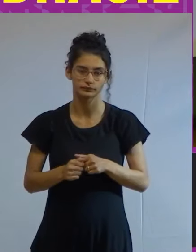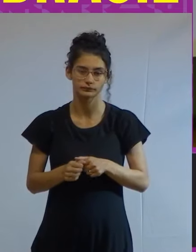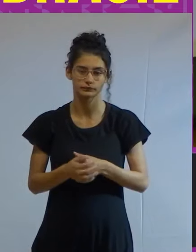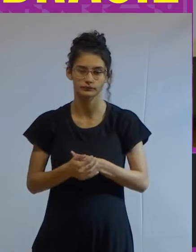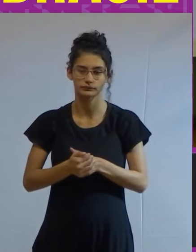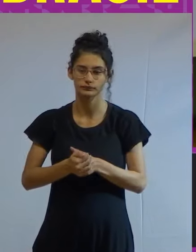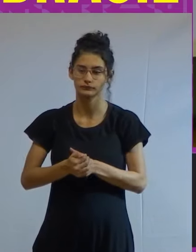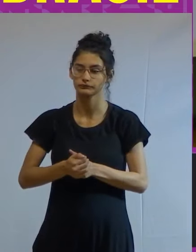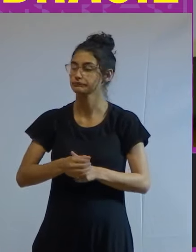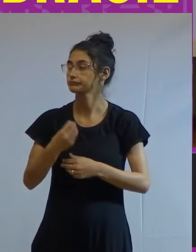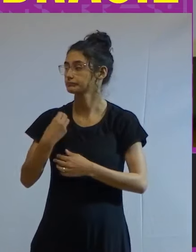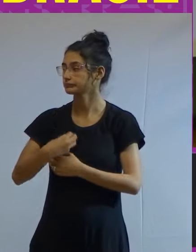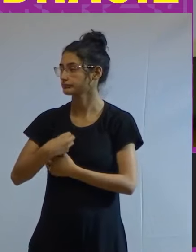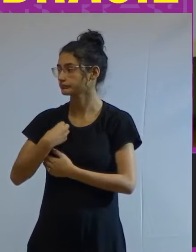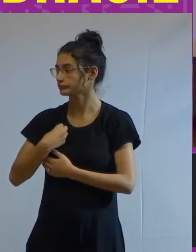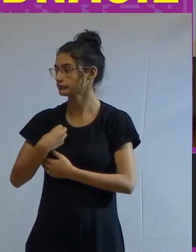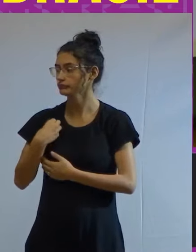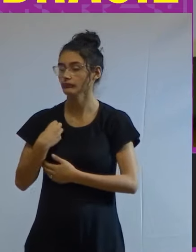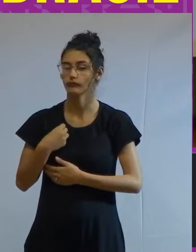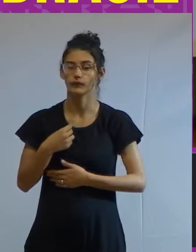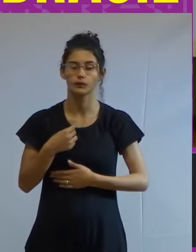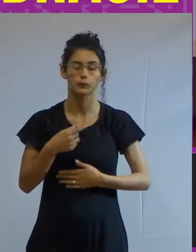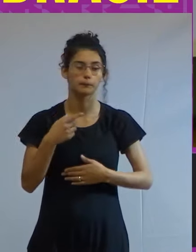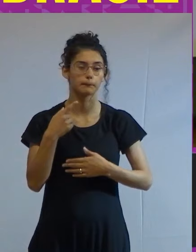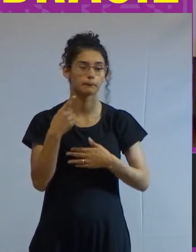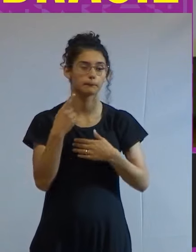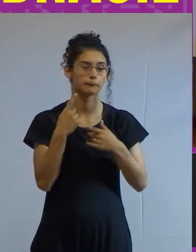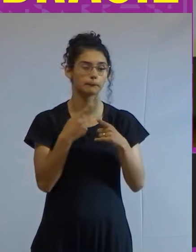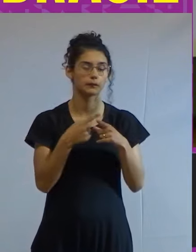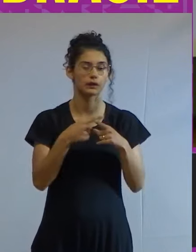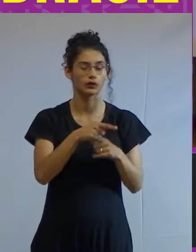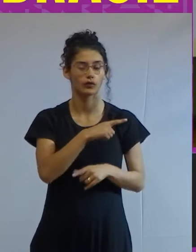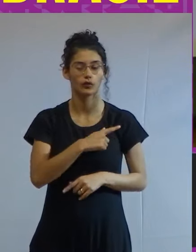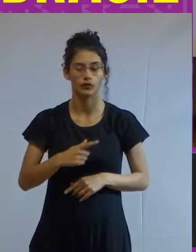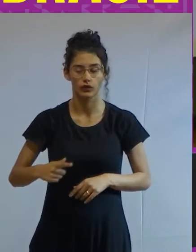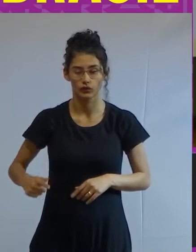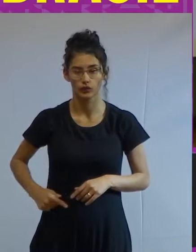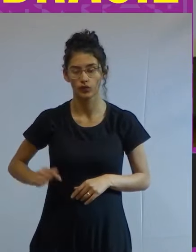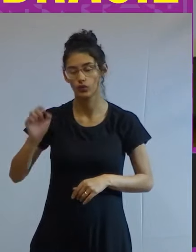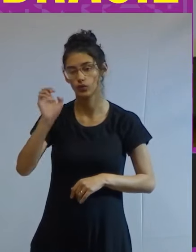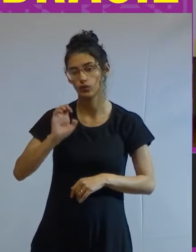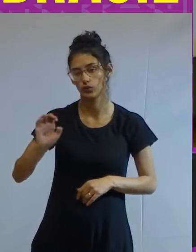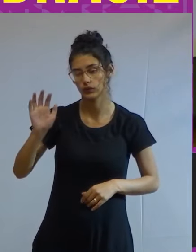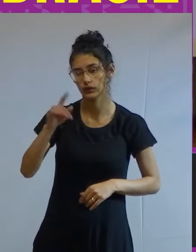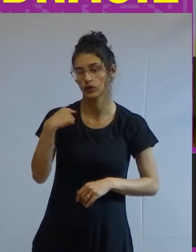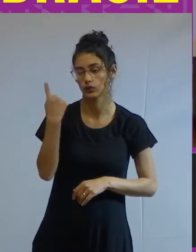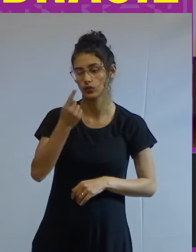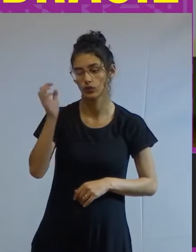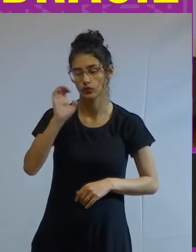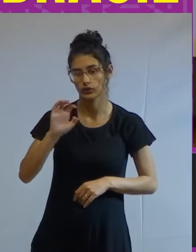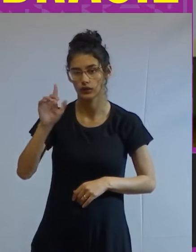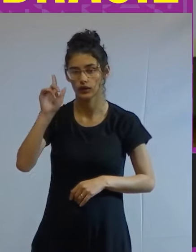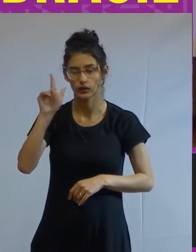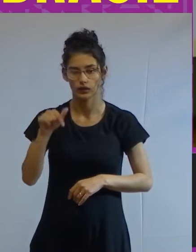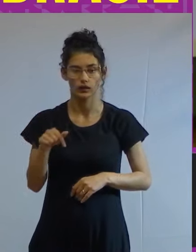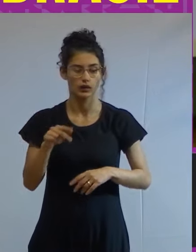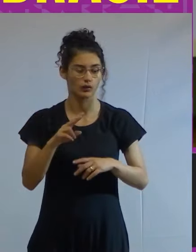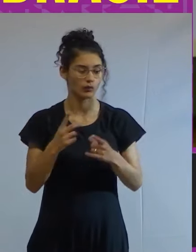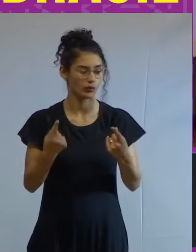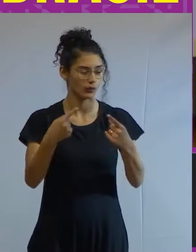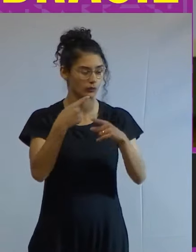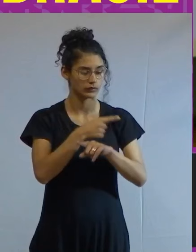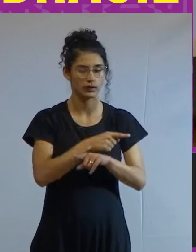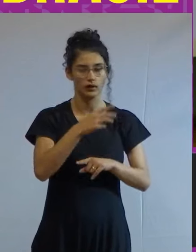estaduais sobreviveram por quê? porque o governador do estado do nosso estado era oposição a Jair